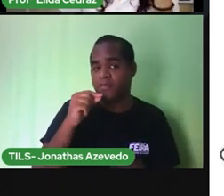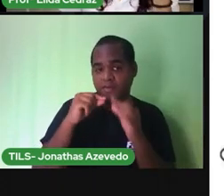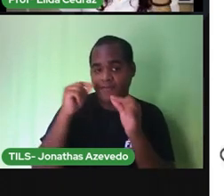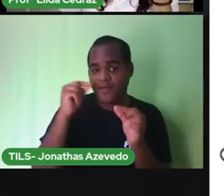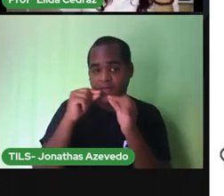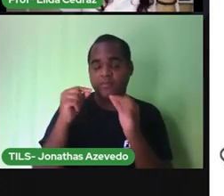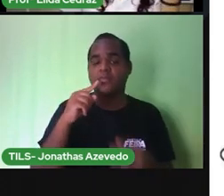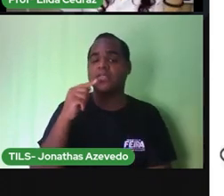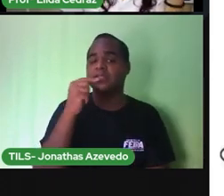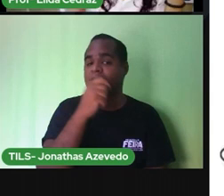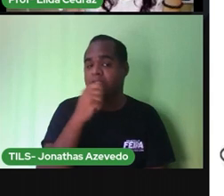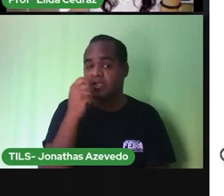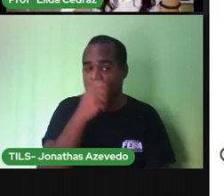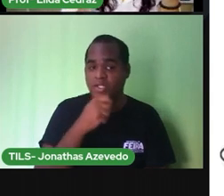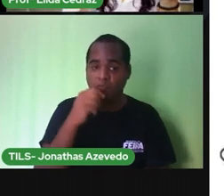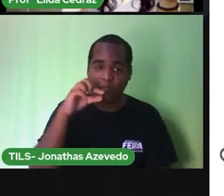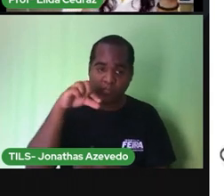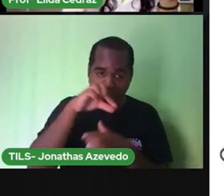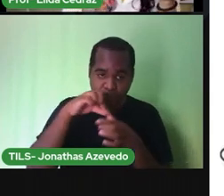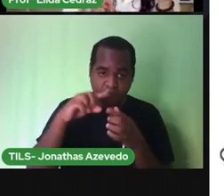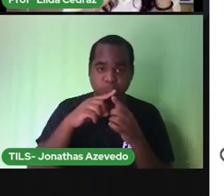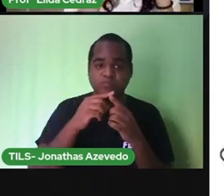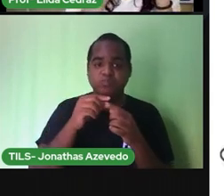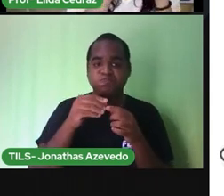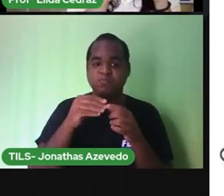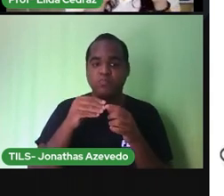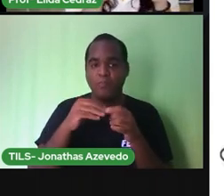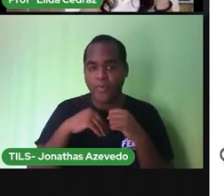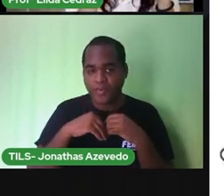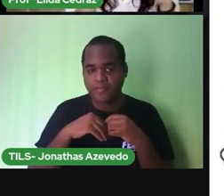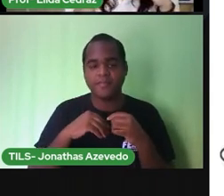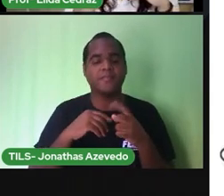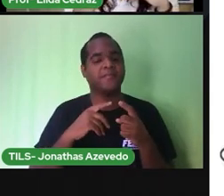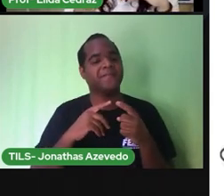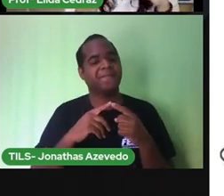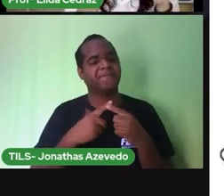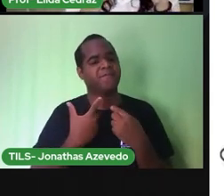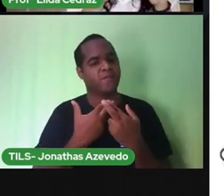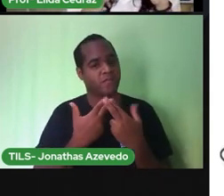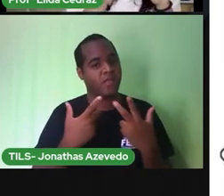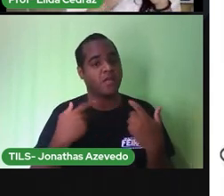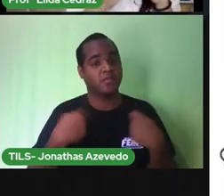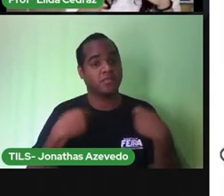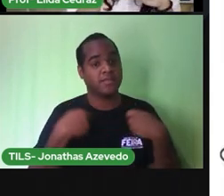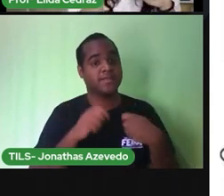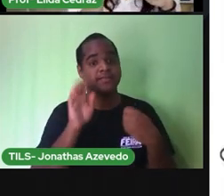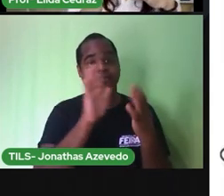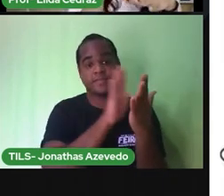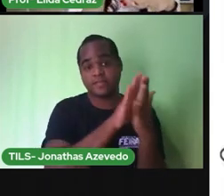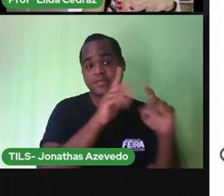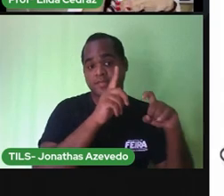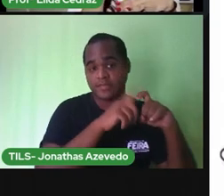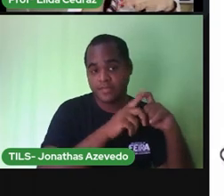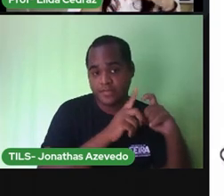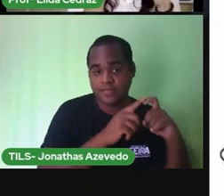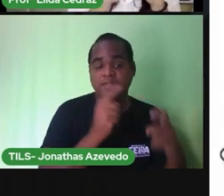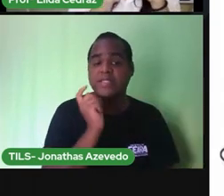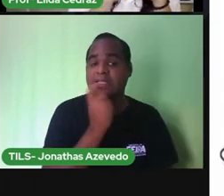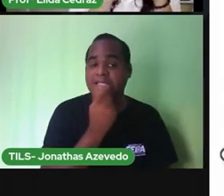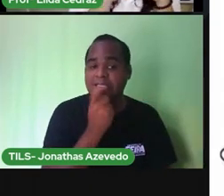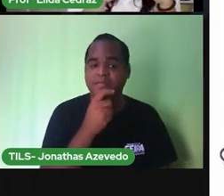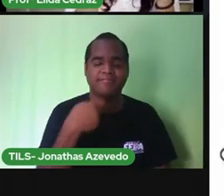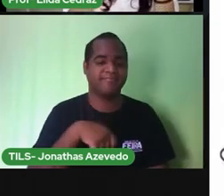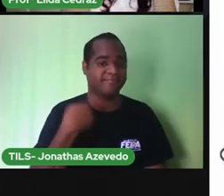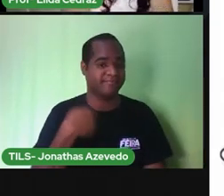a pasta, o enxaguante bucal. A gente precisa ir ao dentista fazer uma aplicação de flúor,